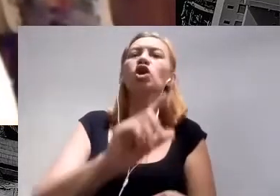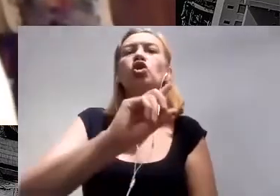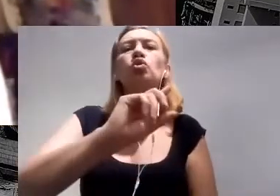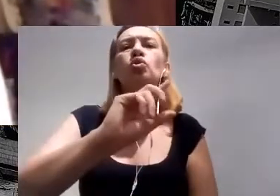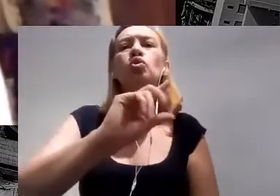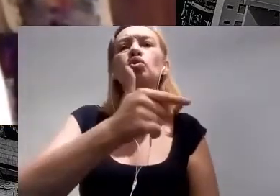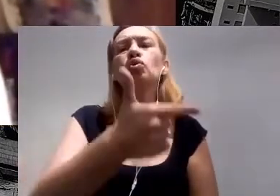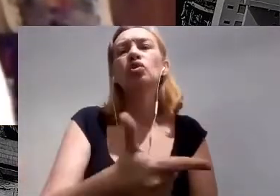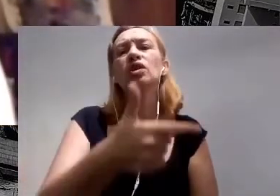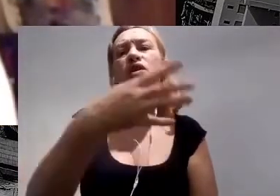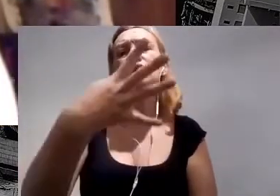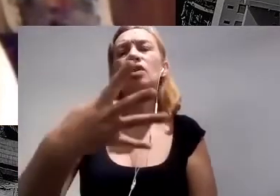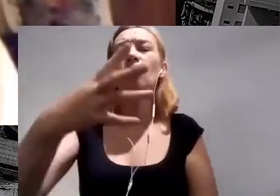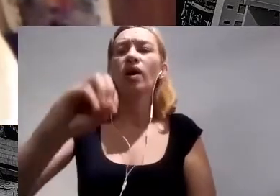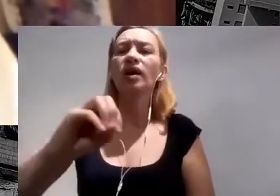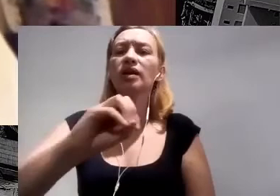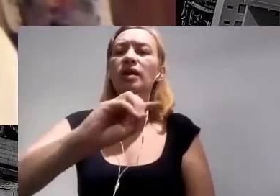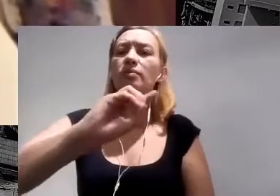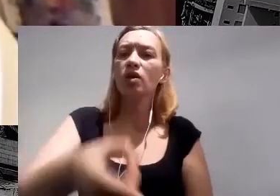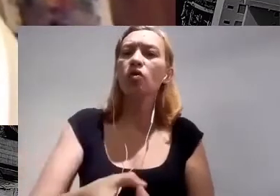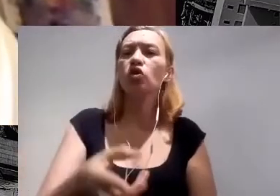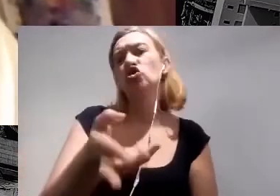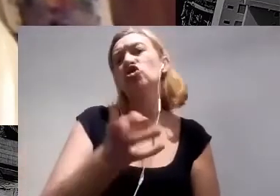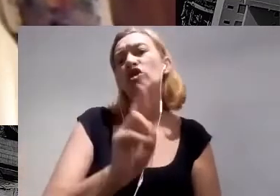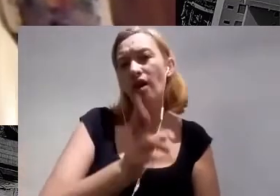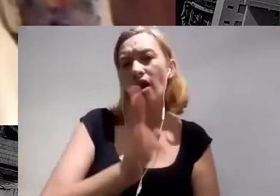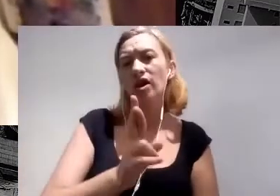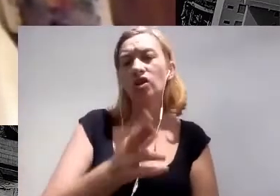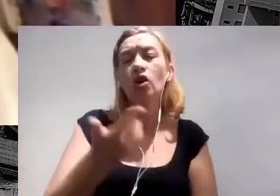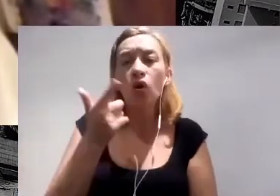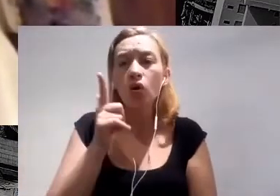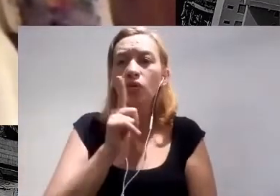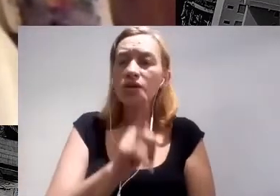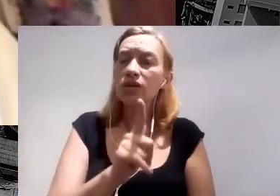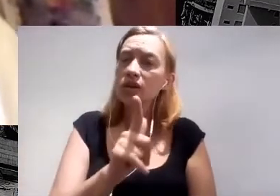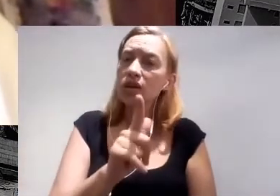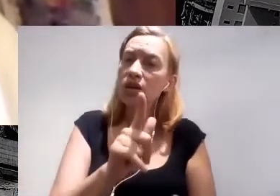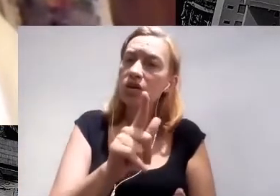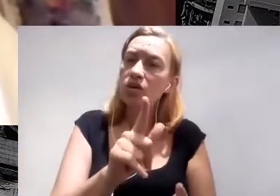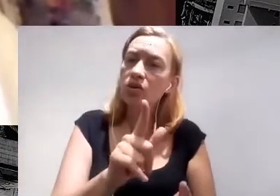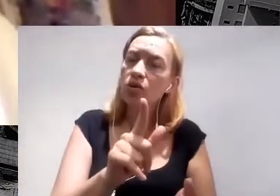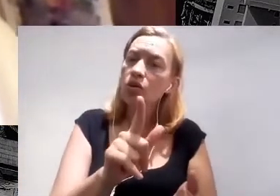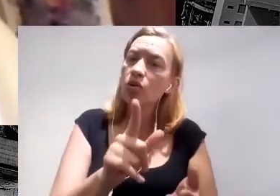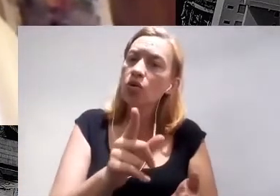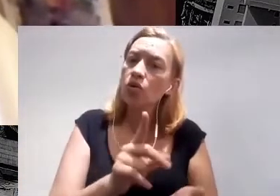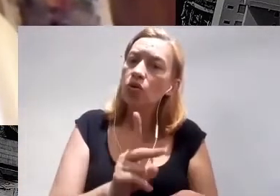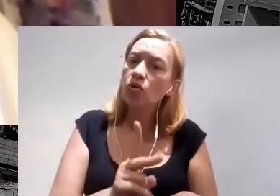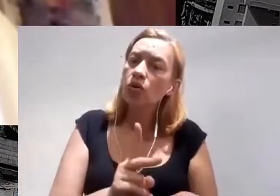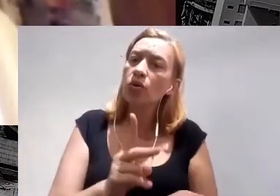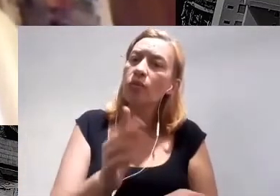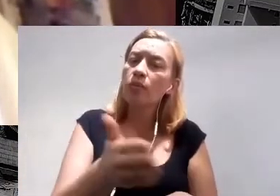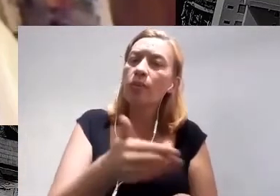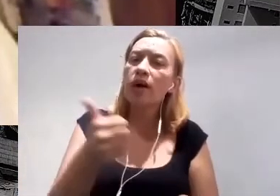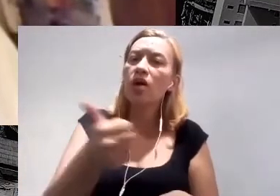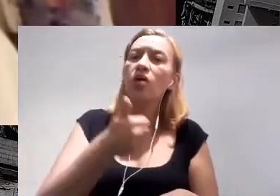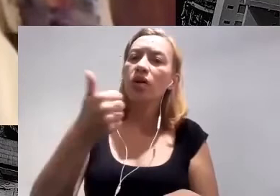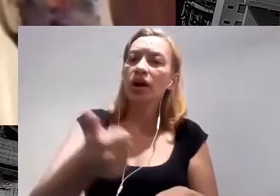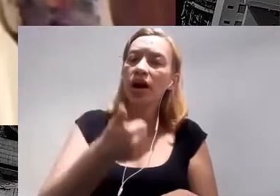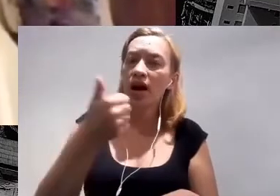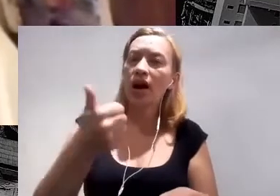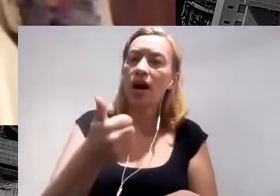milhões, conseguindo restaurar, conservar e promover melhores práticas em mais de